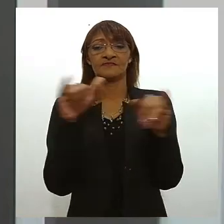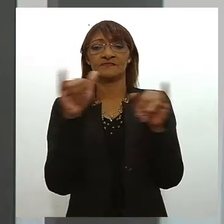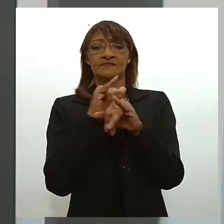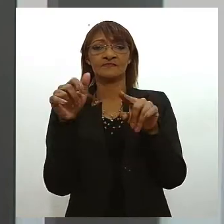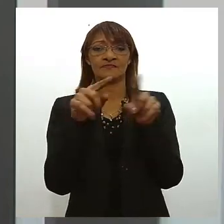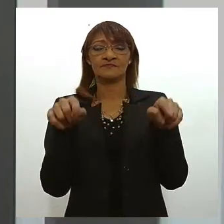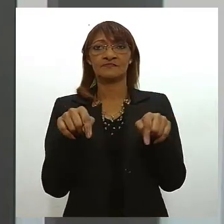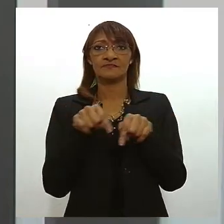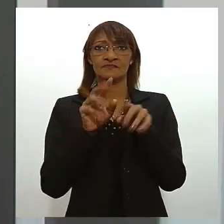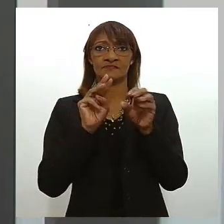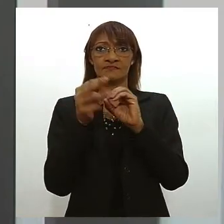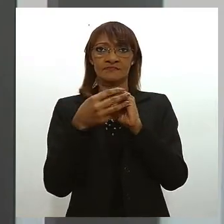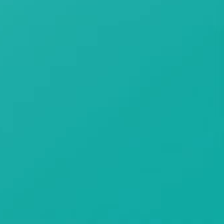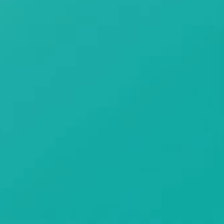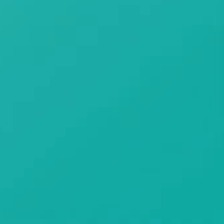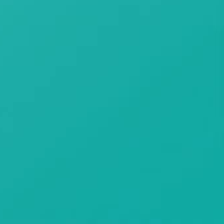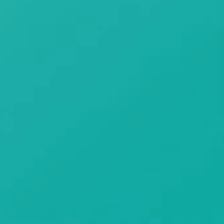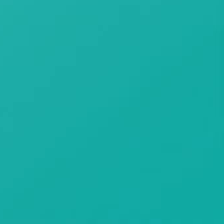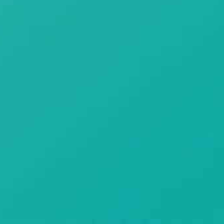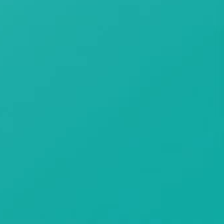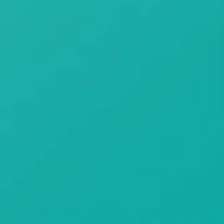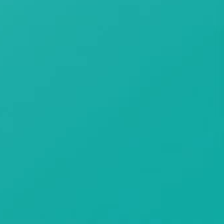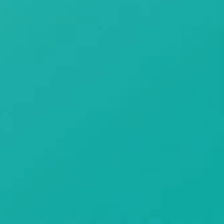agência de notícias Alesi